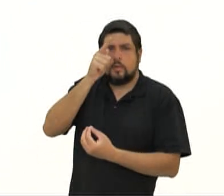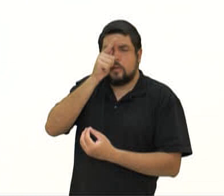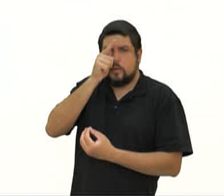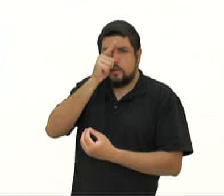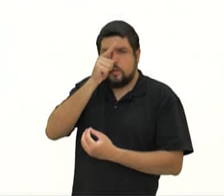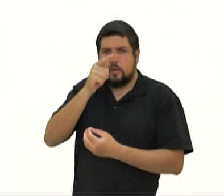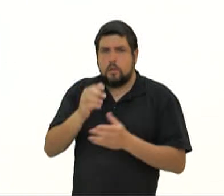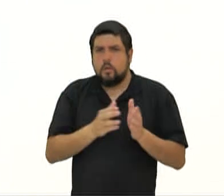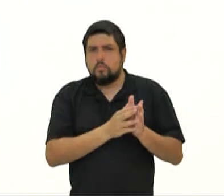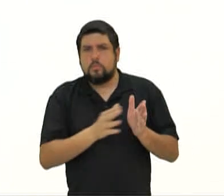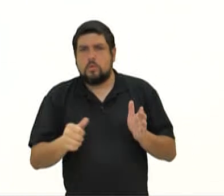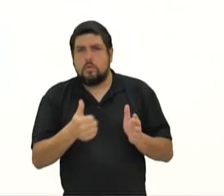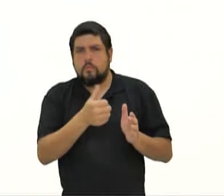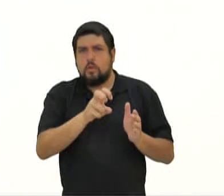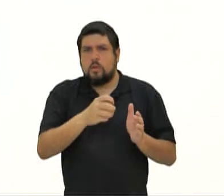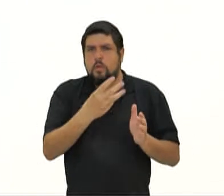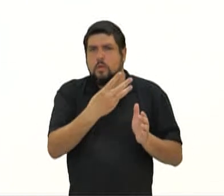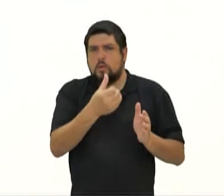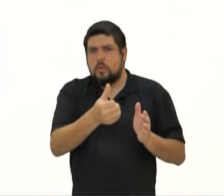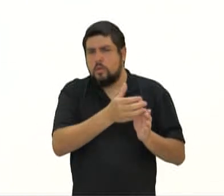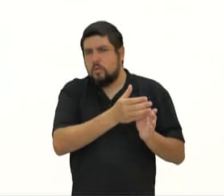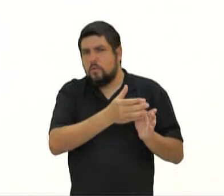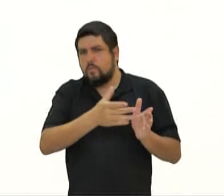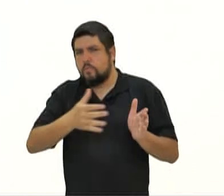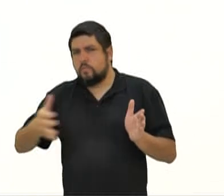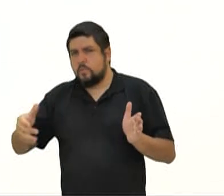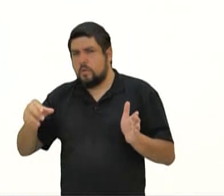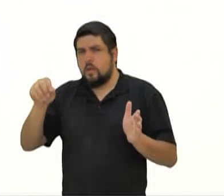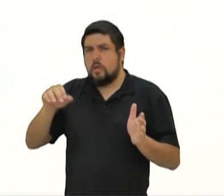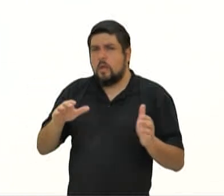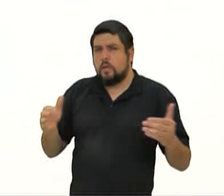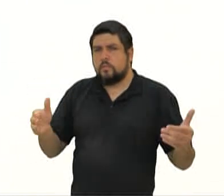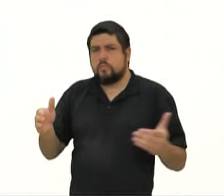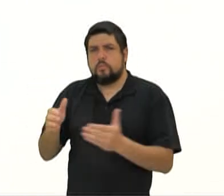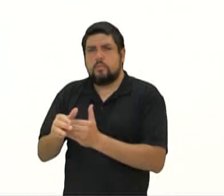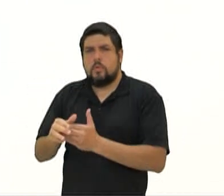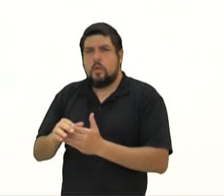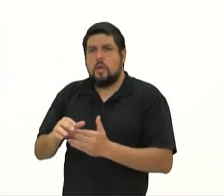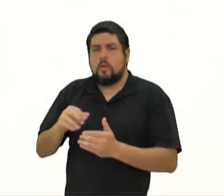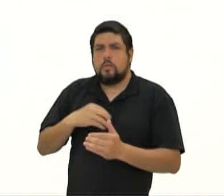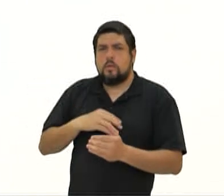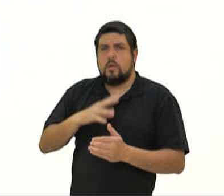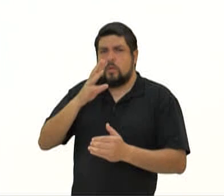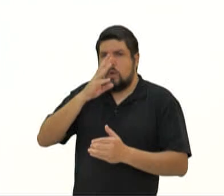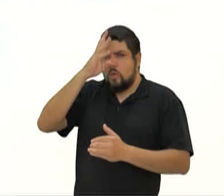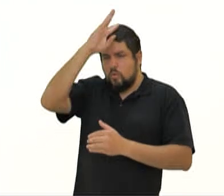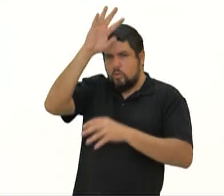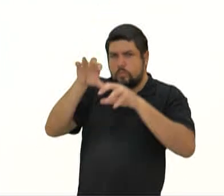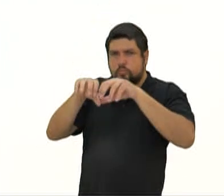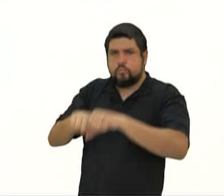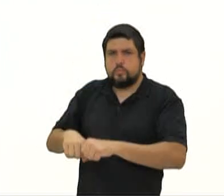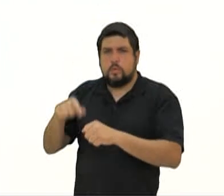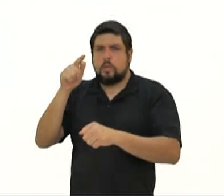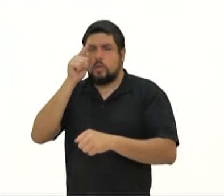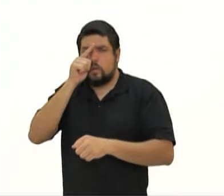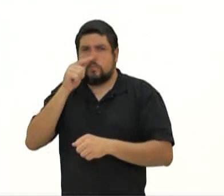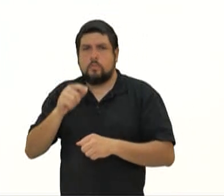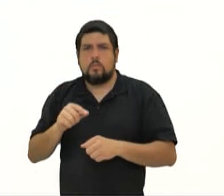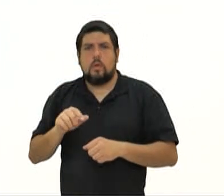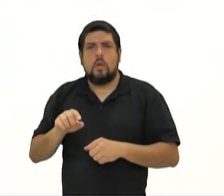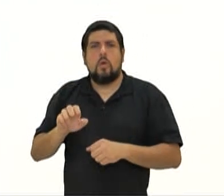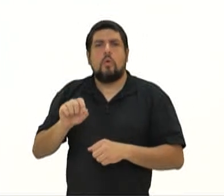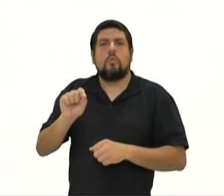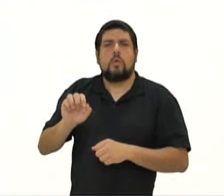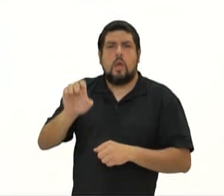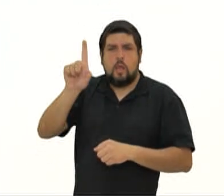de 336 até o domínio de Roma sobre a Grécia. O helenismo caracterizou-se por apresentar uma arte mais realista,